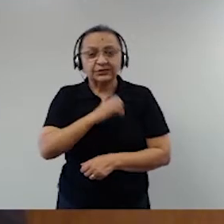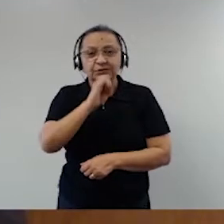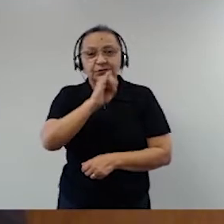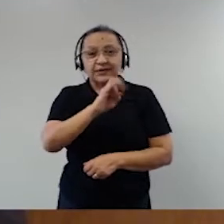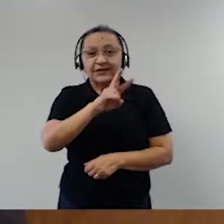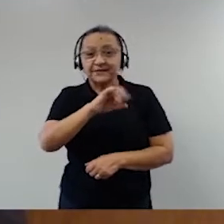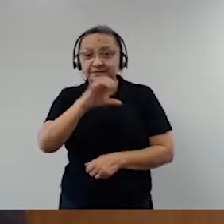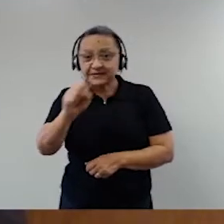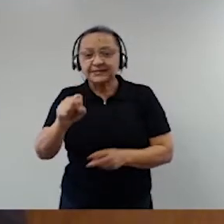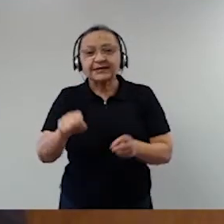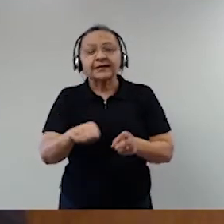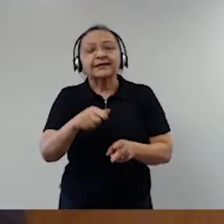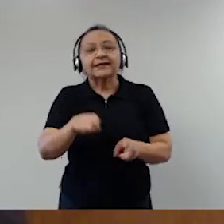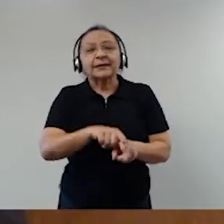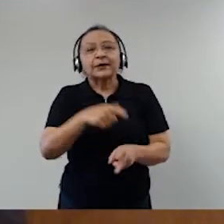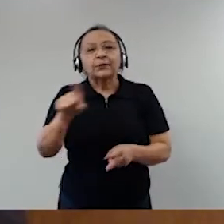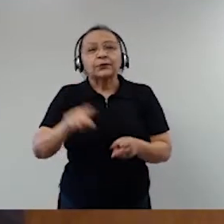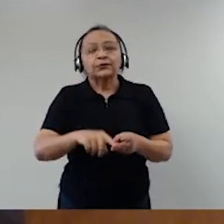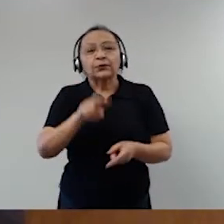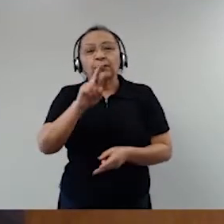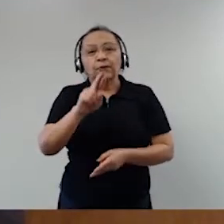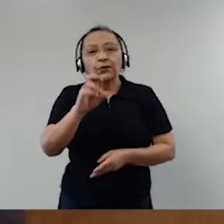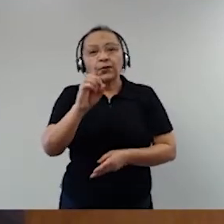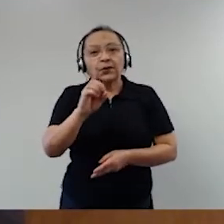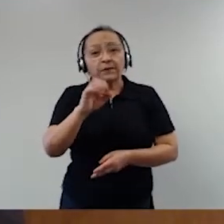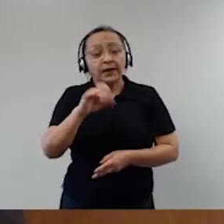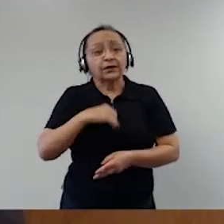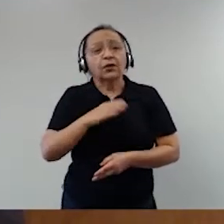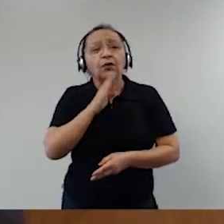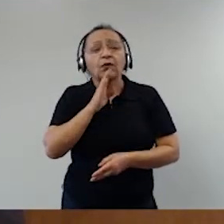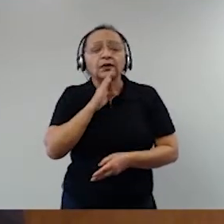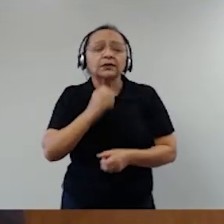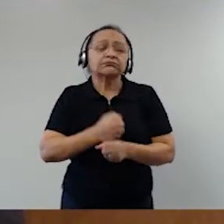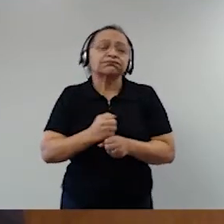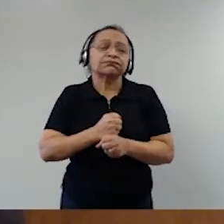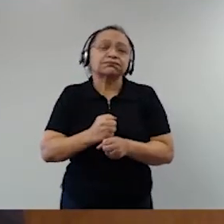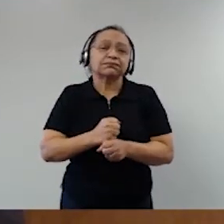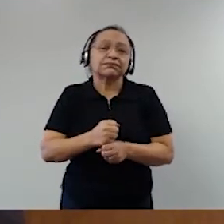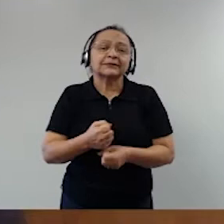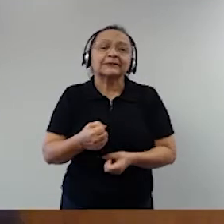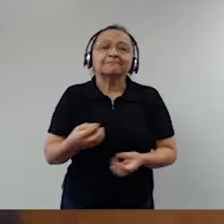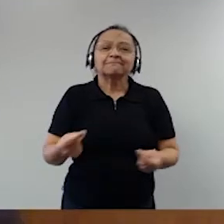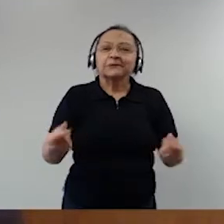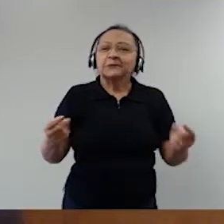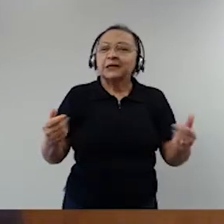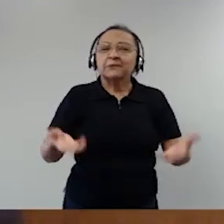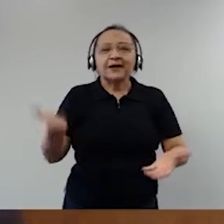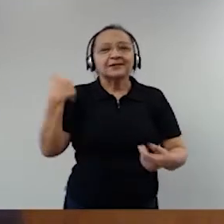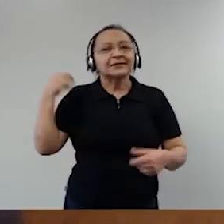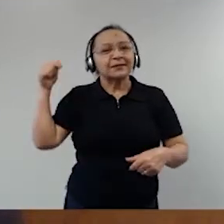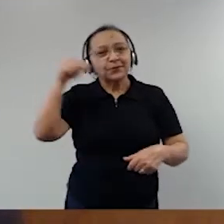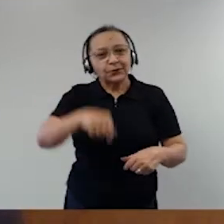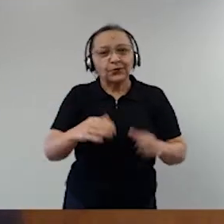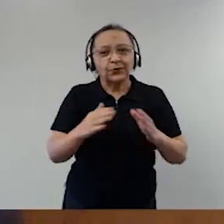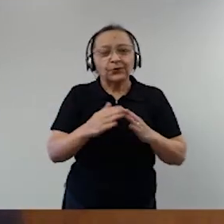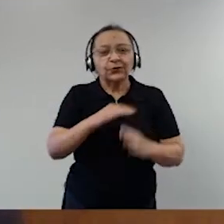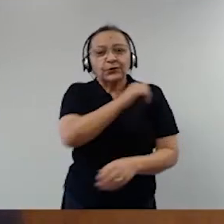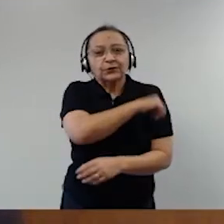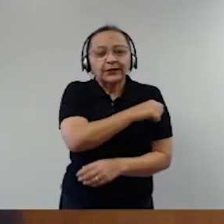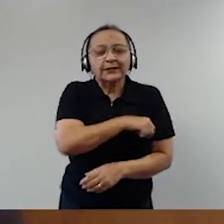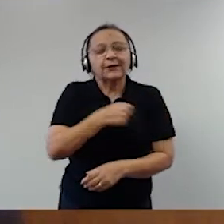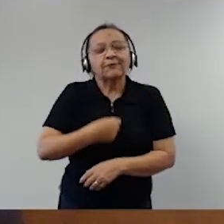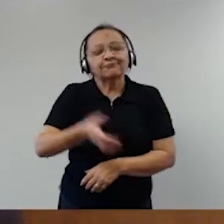Martins, a quem eu conheci há mais anos do que eu gostaria de confessar quando ele morou no Rio de Janeiro. Tenho grandes